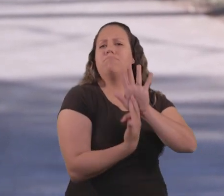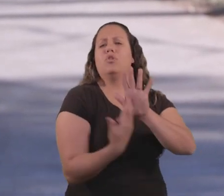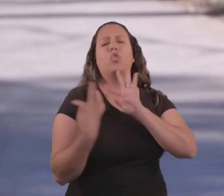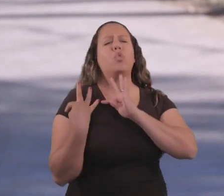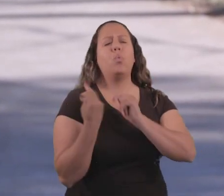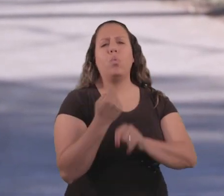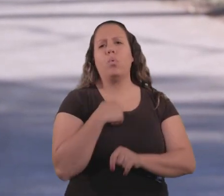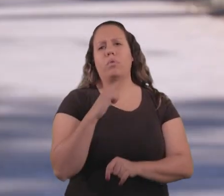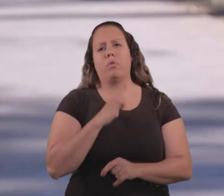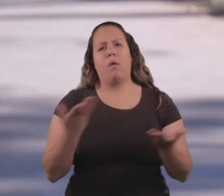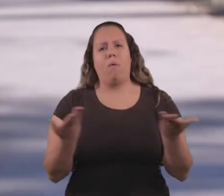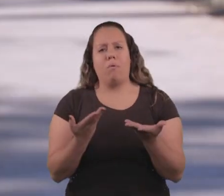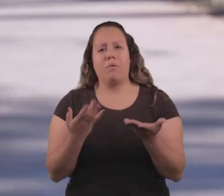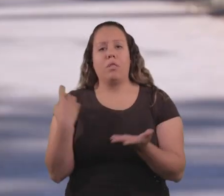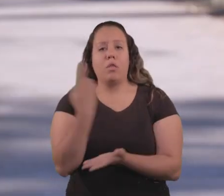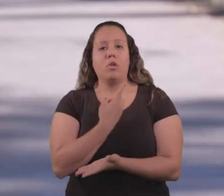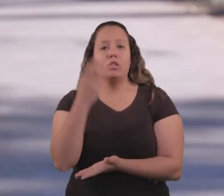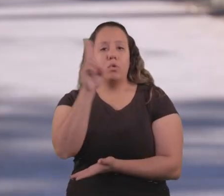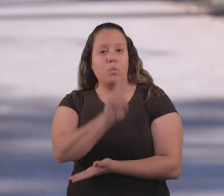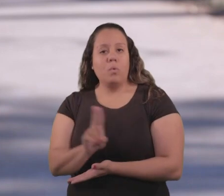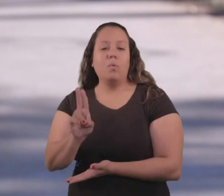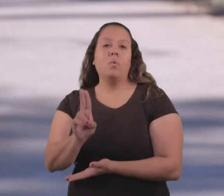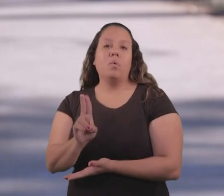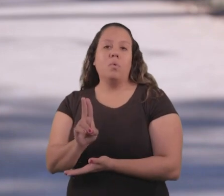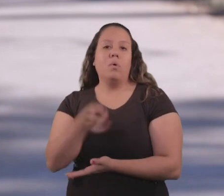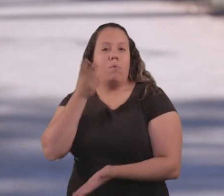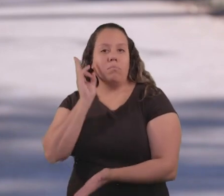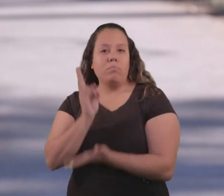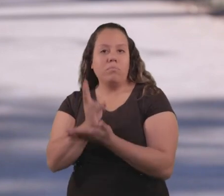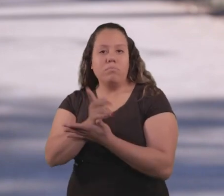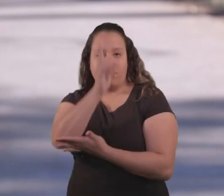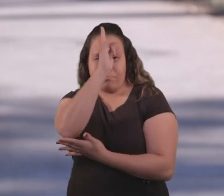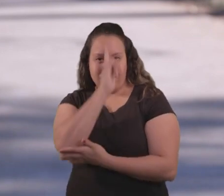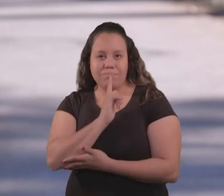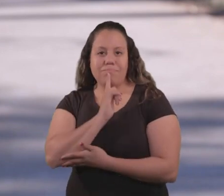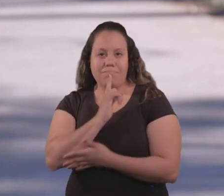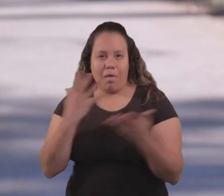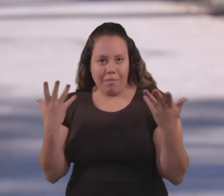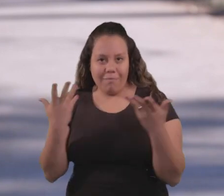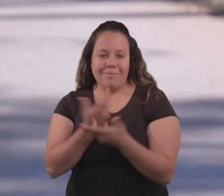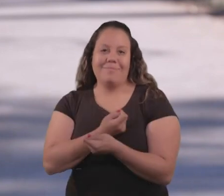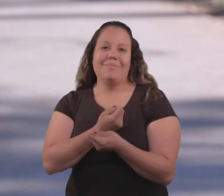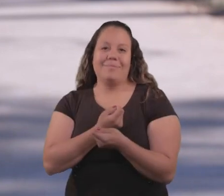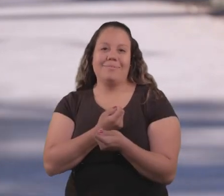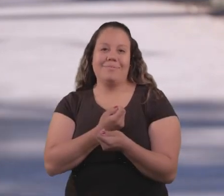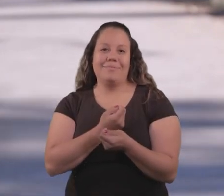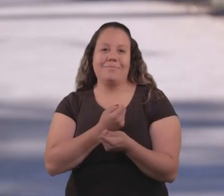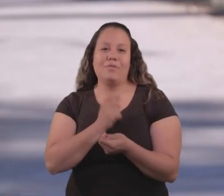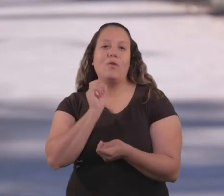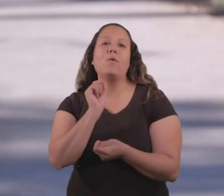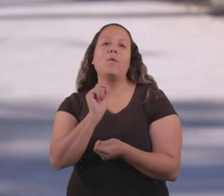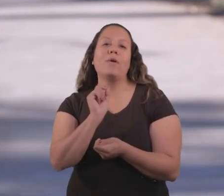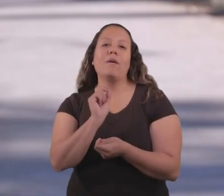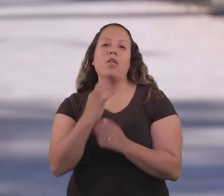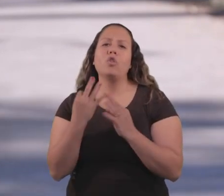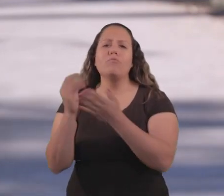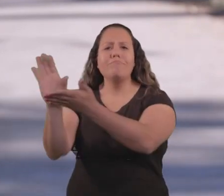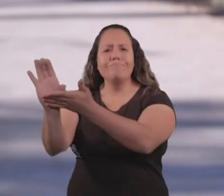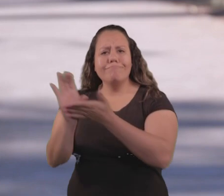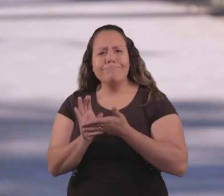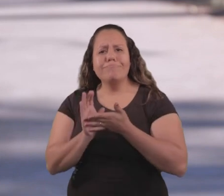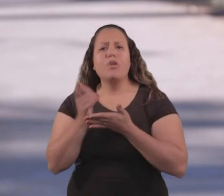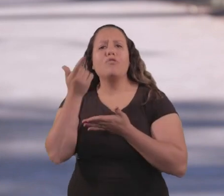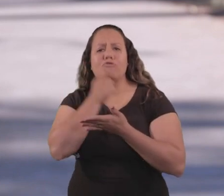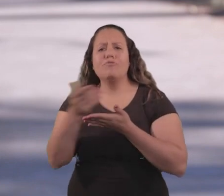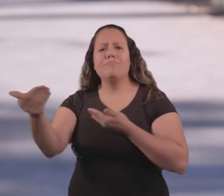tudo o que eu tenho hoje. Nossa universidade, ela permanecer gratuita, de qualidade, e que os recursos